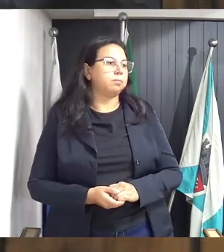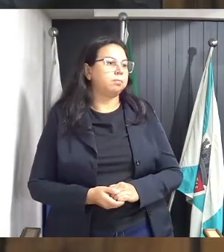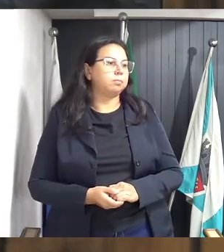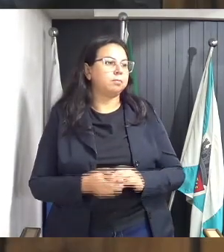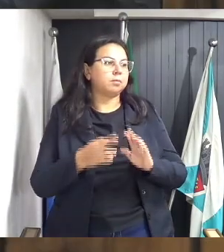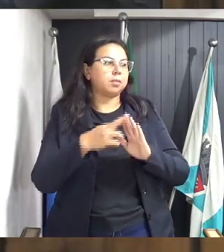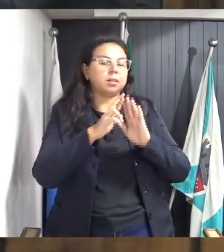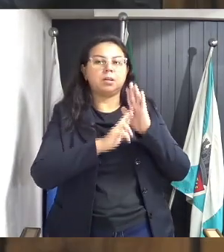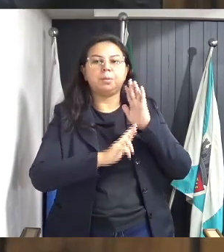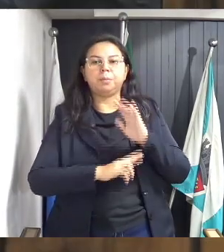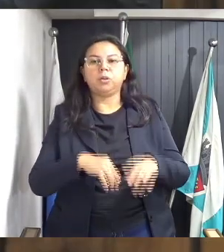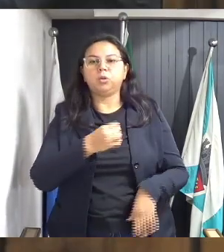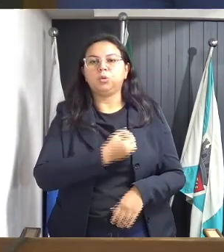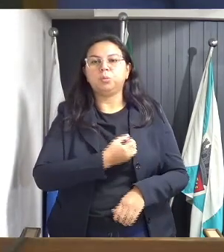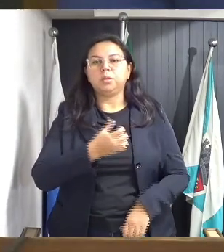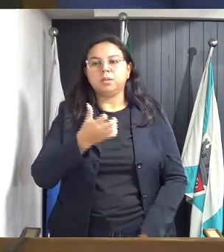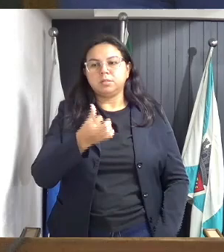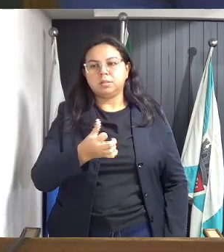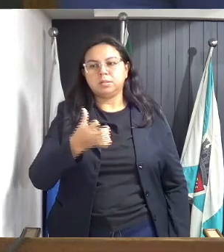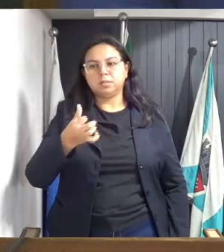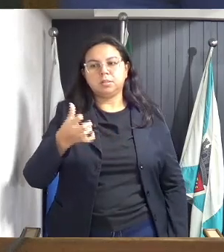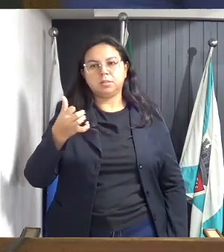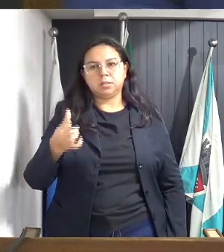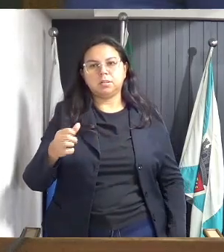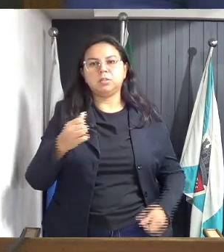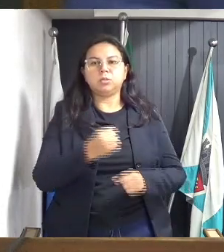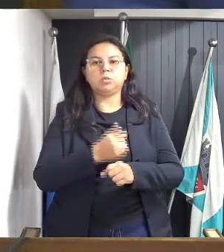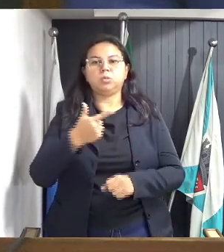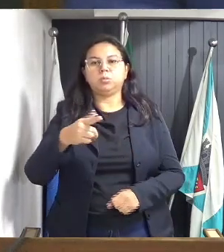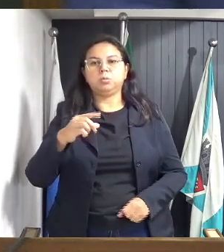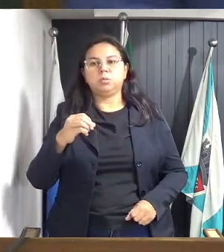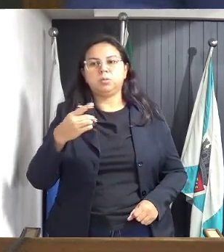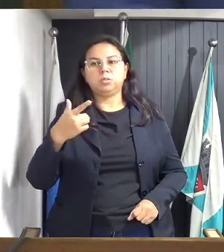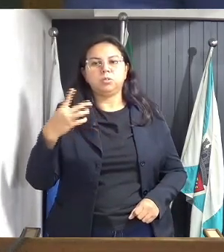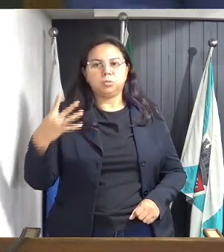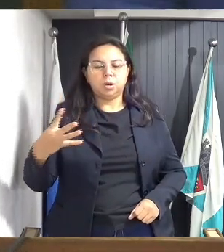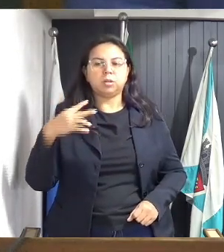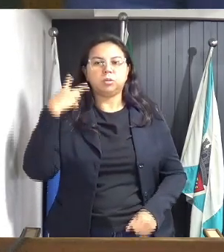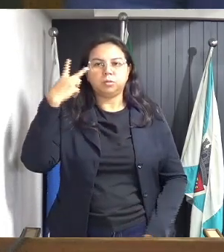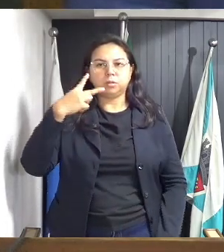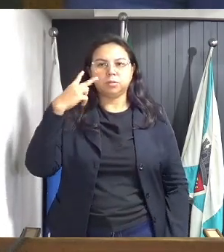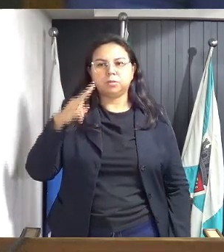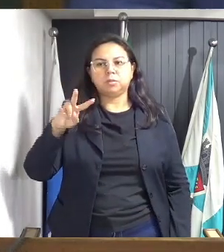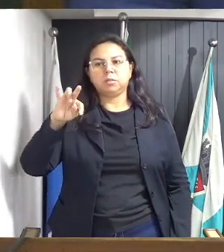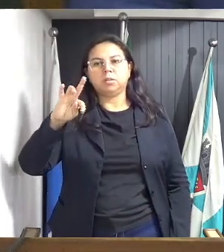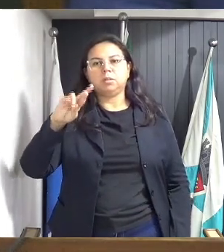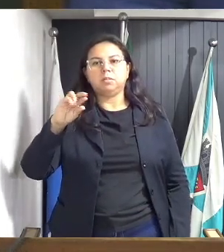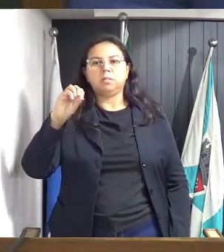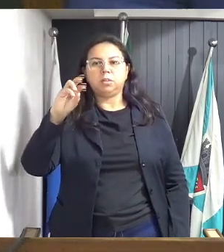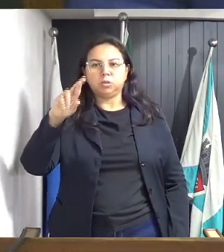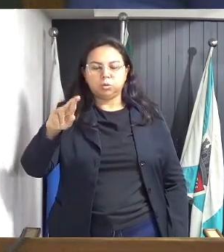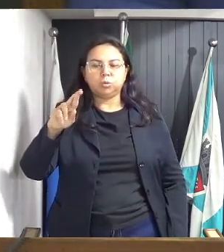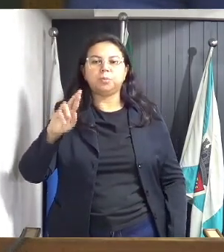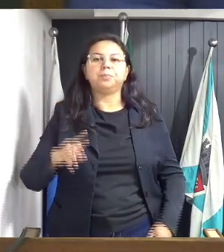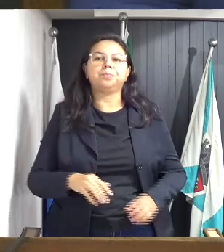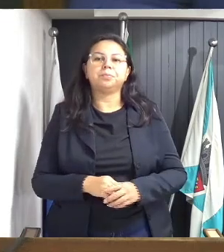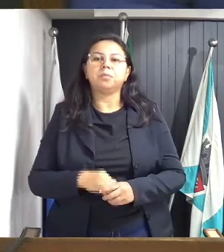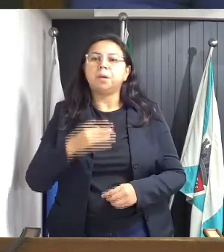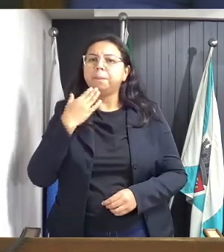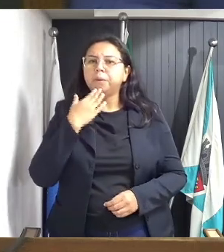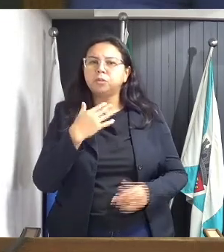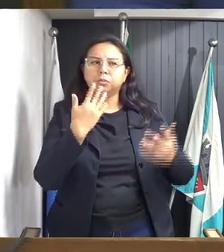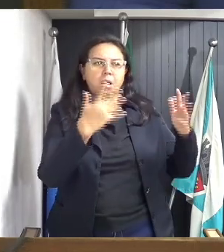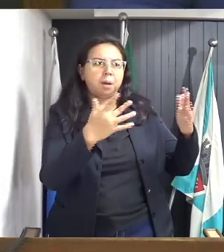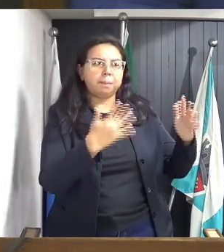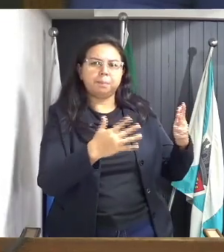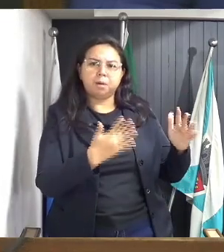Requerimento número 6.666, 2024. Do excelentíssimo senhor vereador Vitor Hugo Leonardo da Silva, consignando moção de